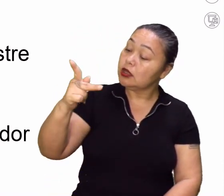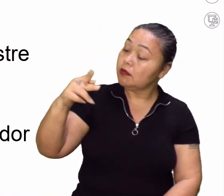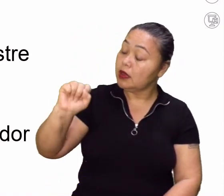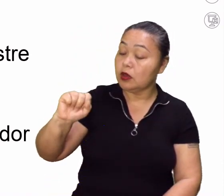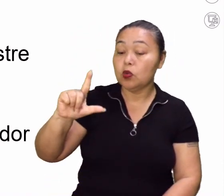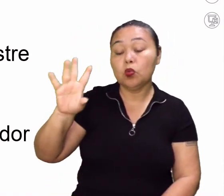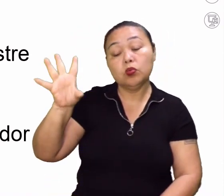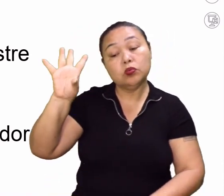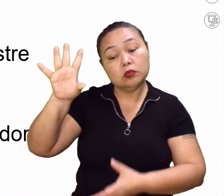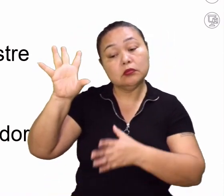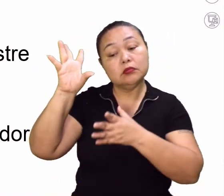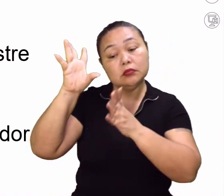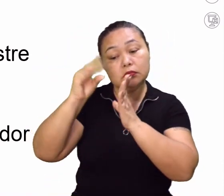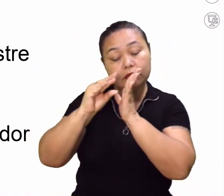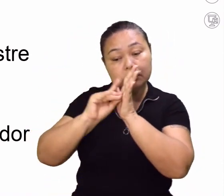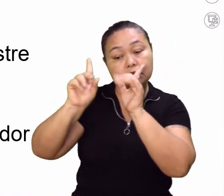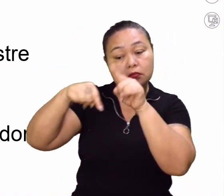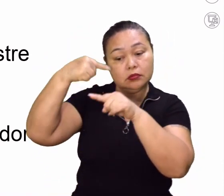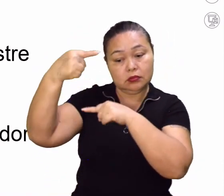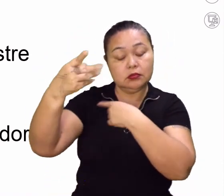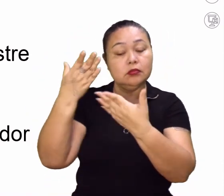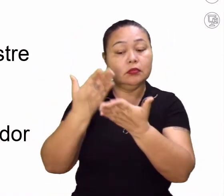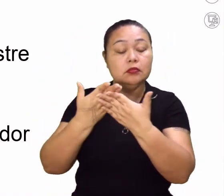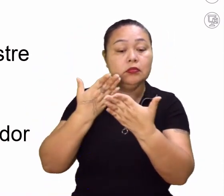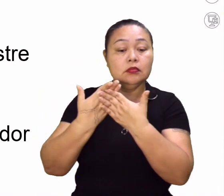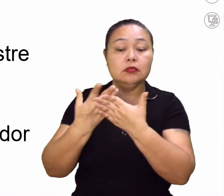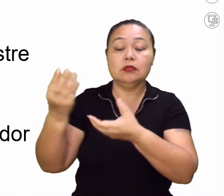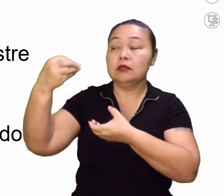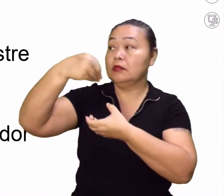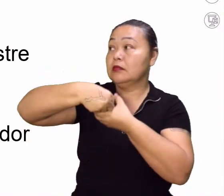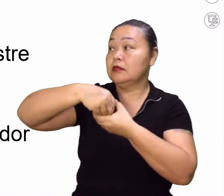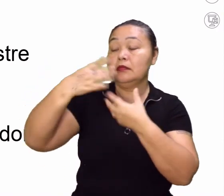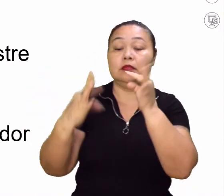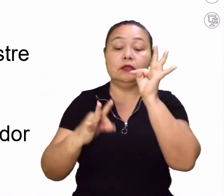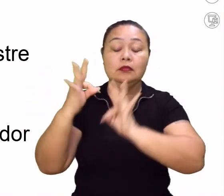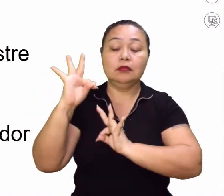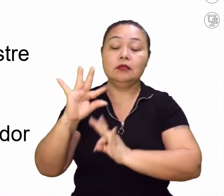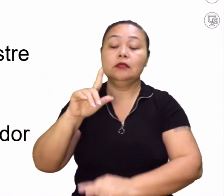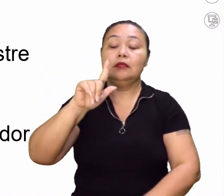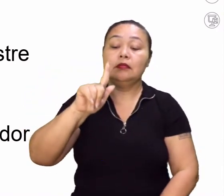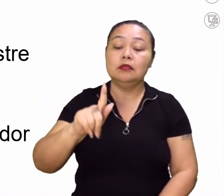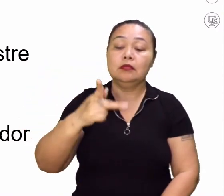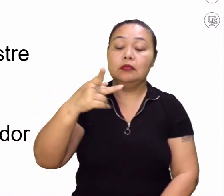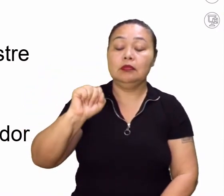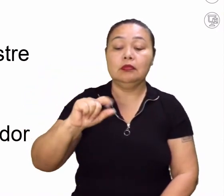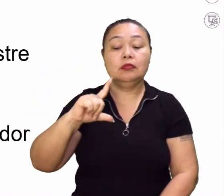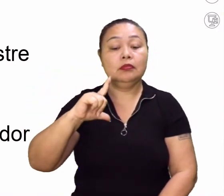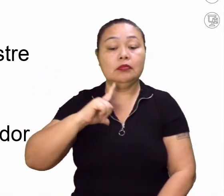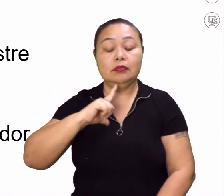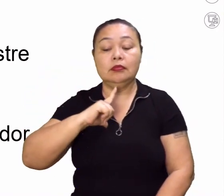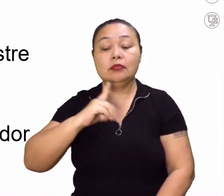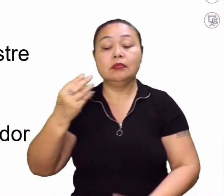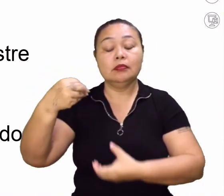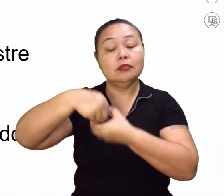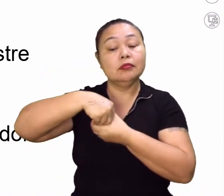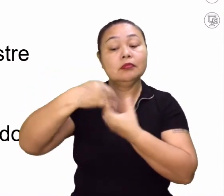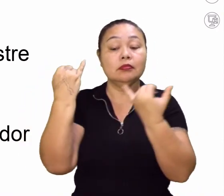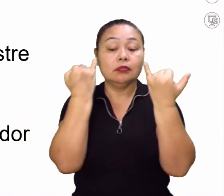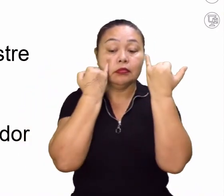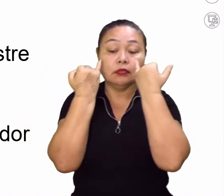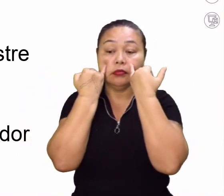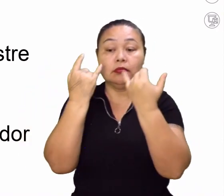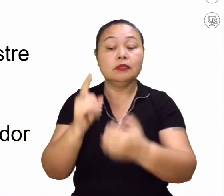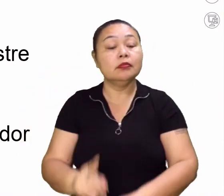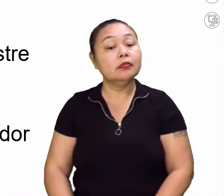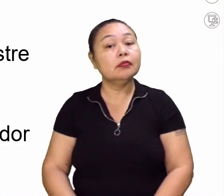conteúdo das nossas próximas aulas. Dentro da tecnologia do GPS, nós temos informações,